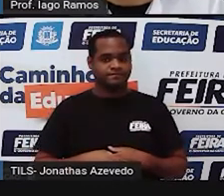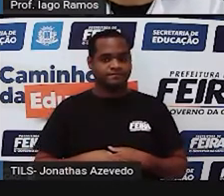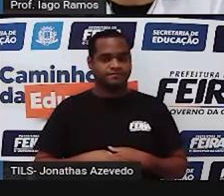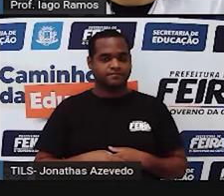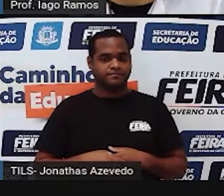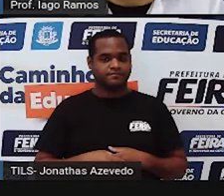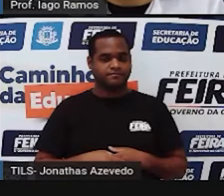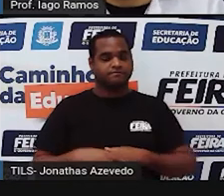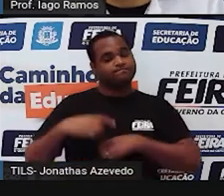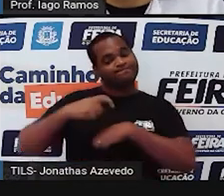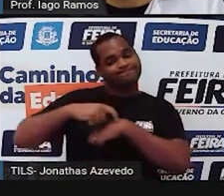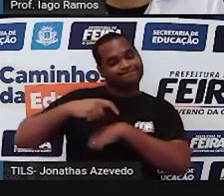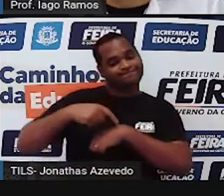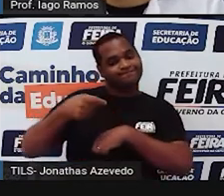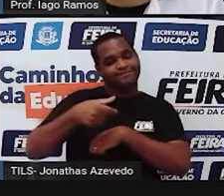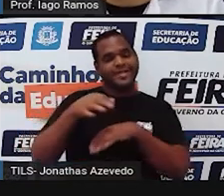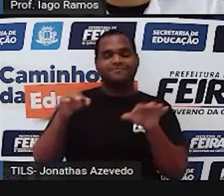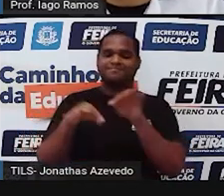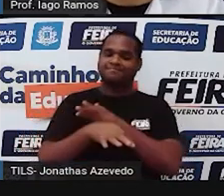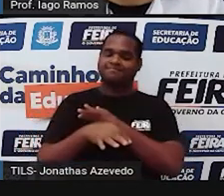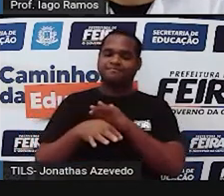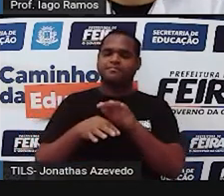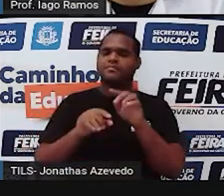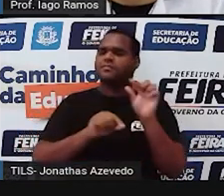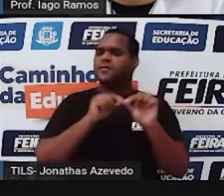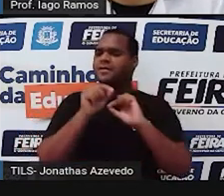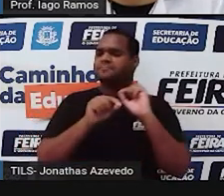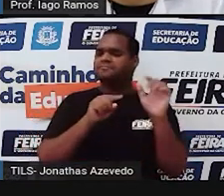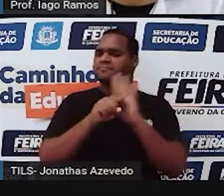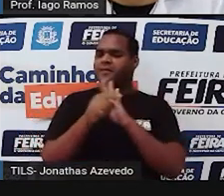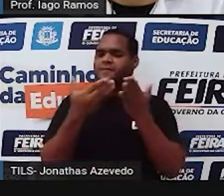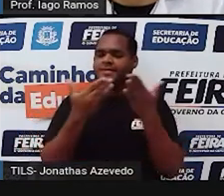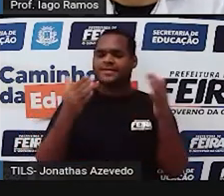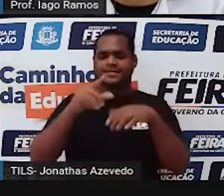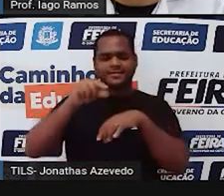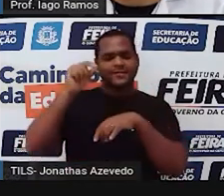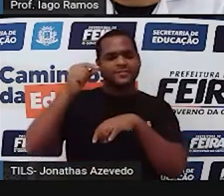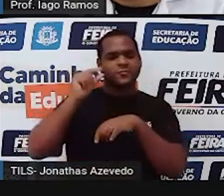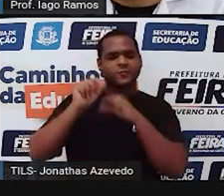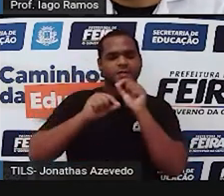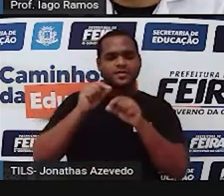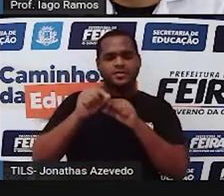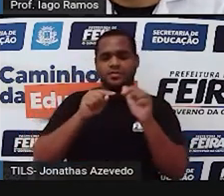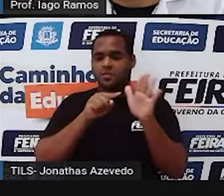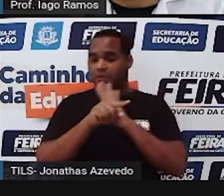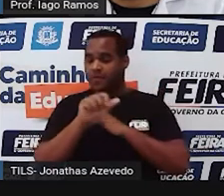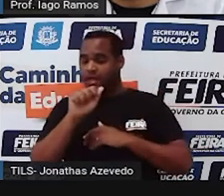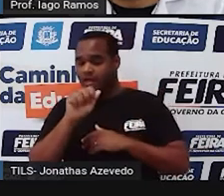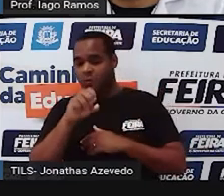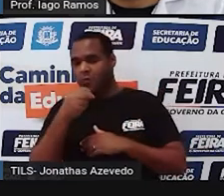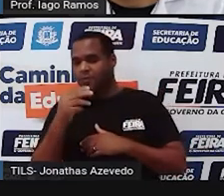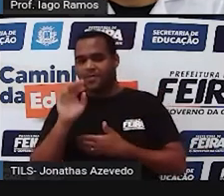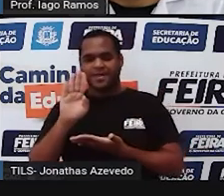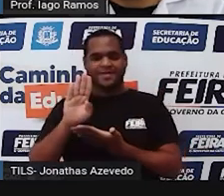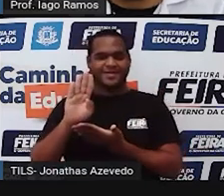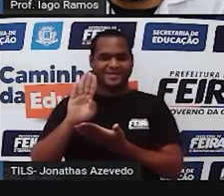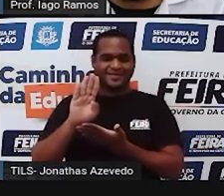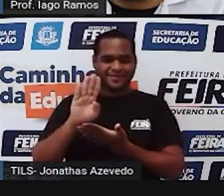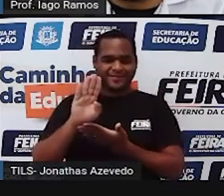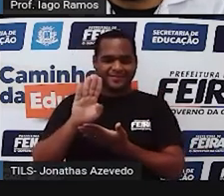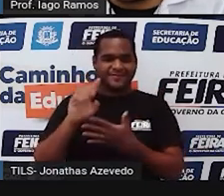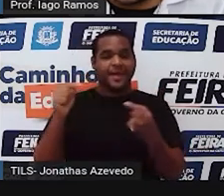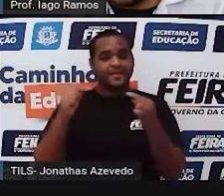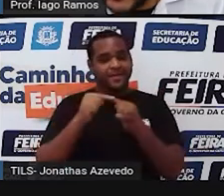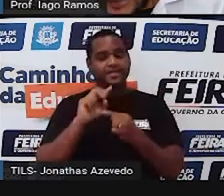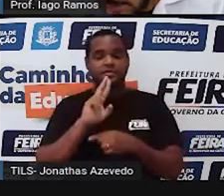O tempo está acabando. Qual foi a pergunta que você escolheu? A pergunta que está no item A ou no item B? Sendo que a